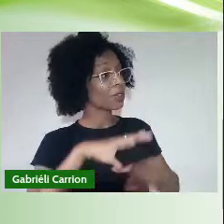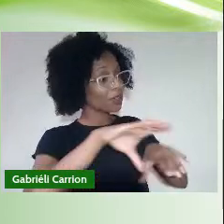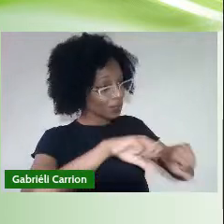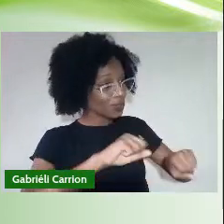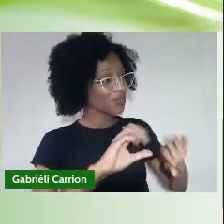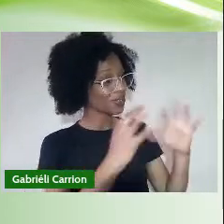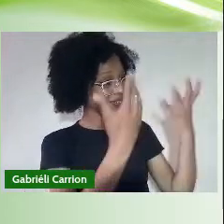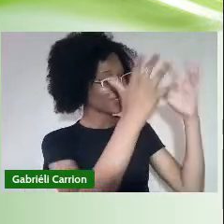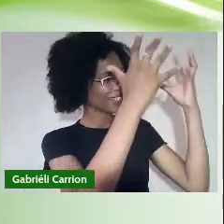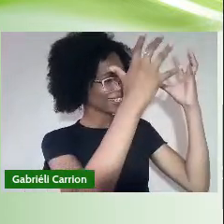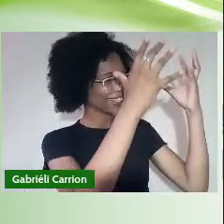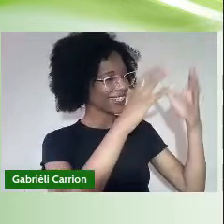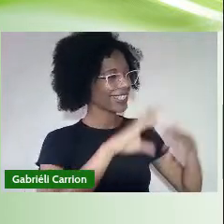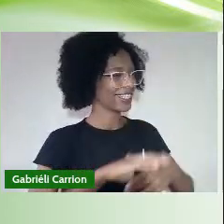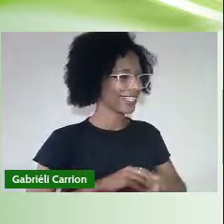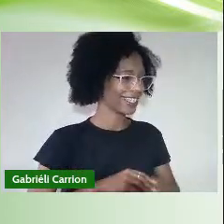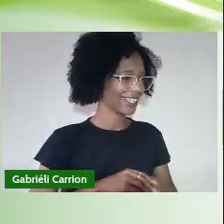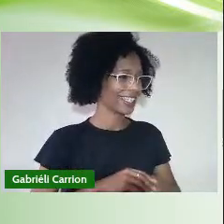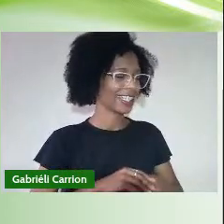Parabéns